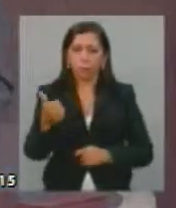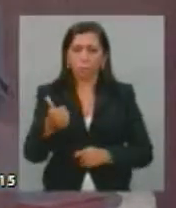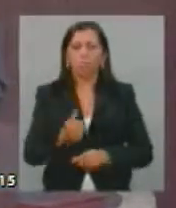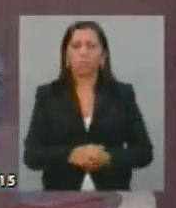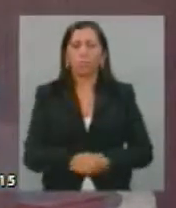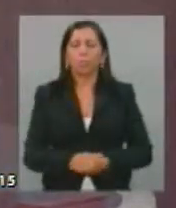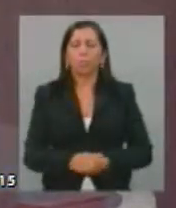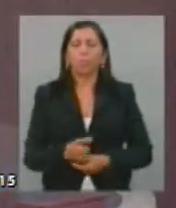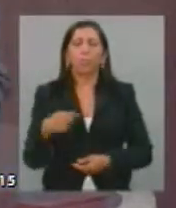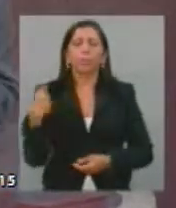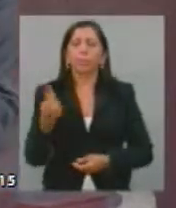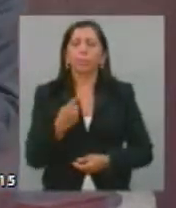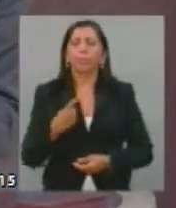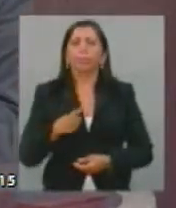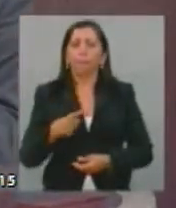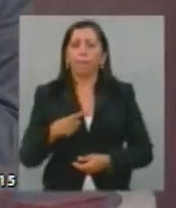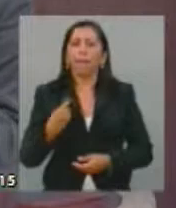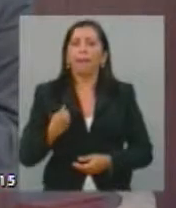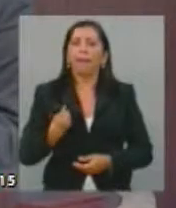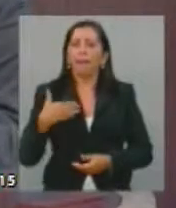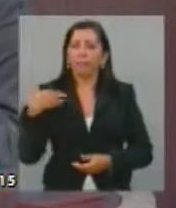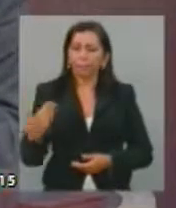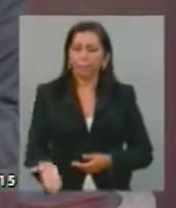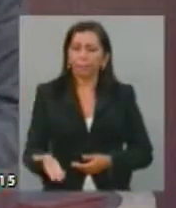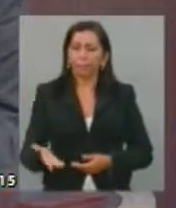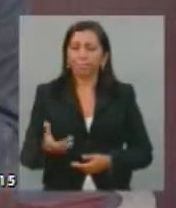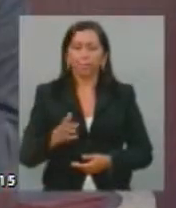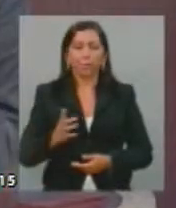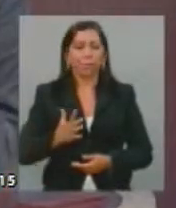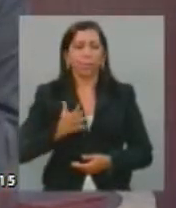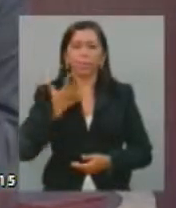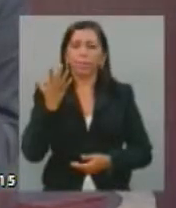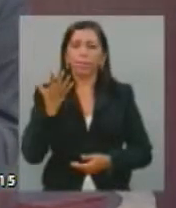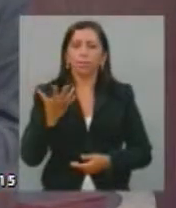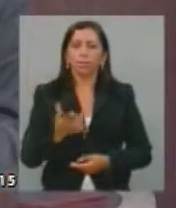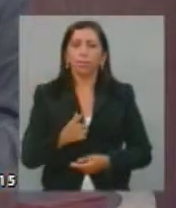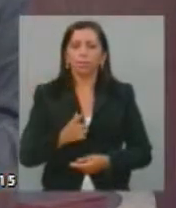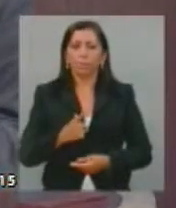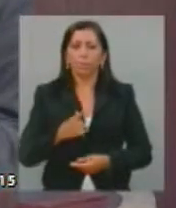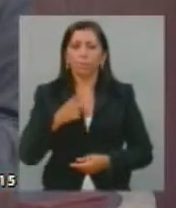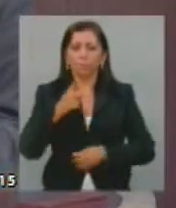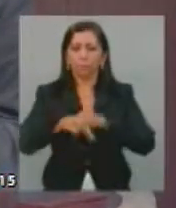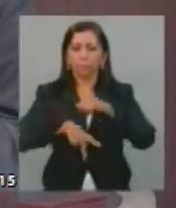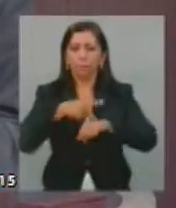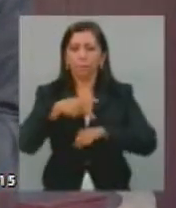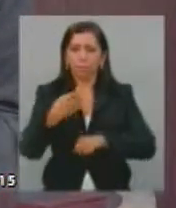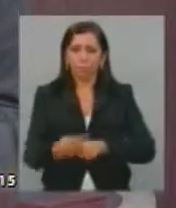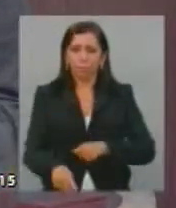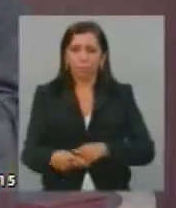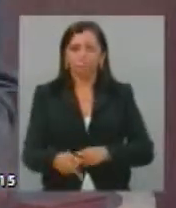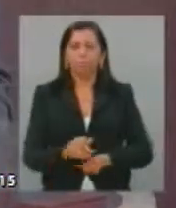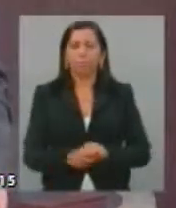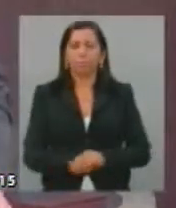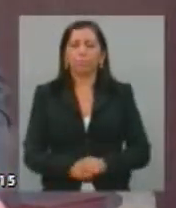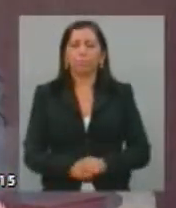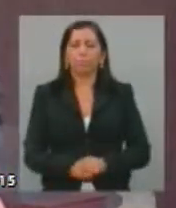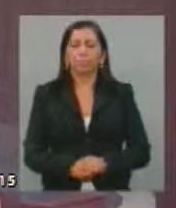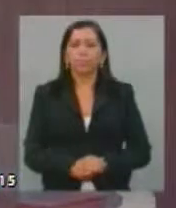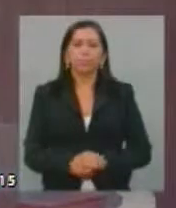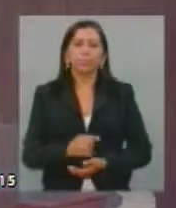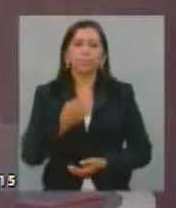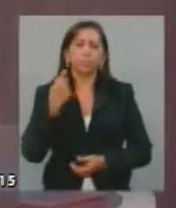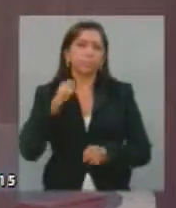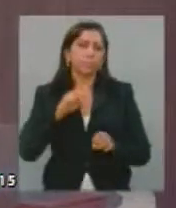nós vivemos uma situação terrível no nosso país. Essa